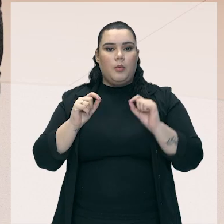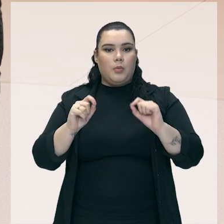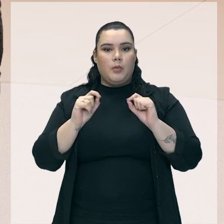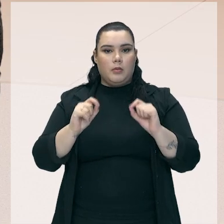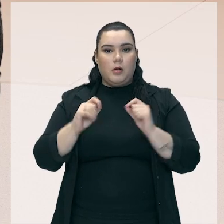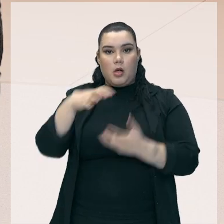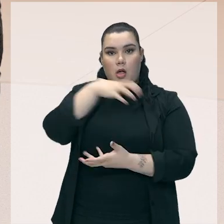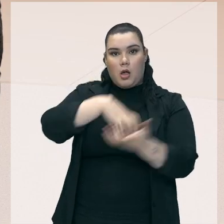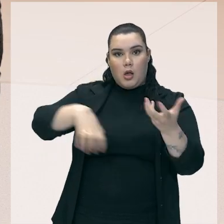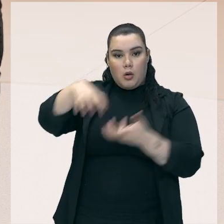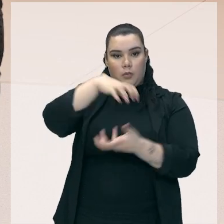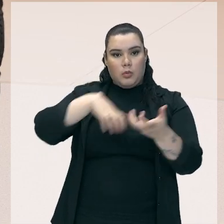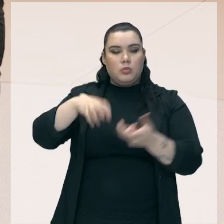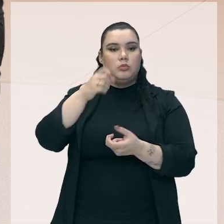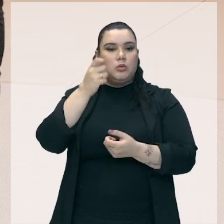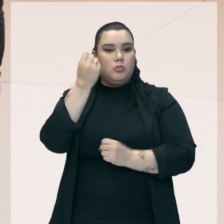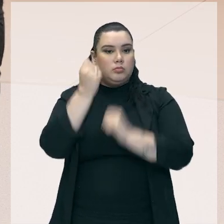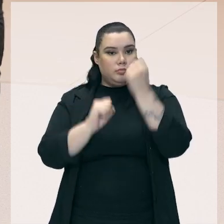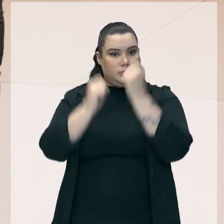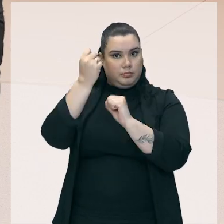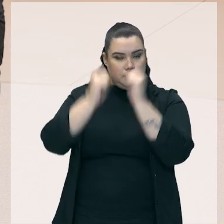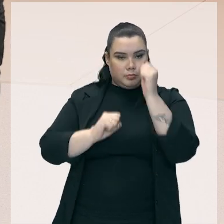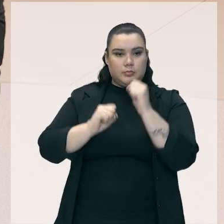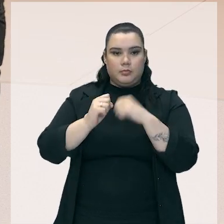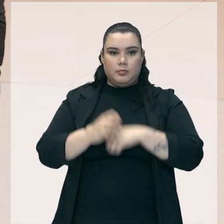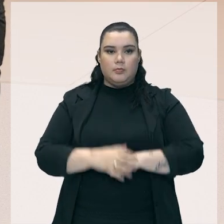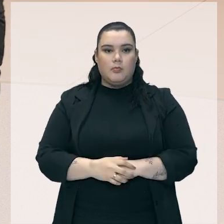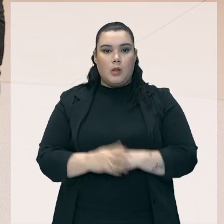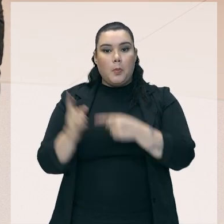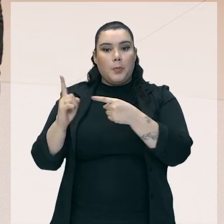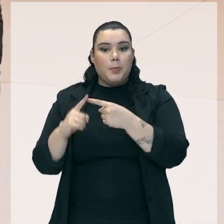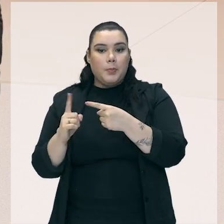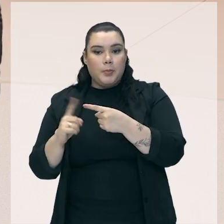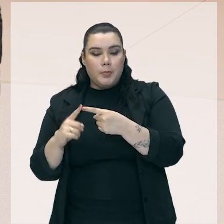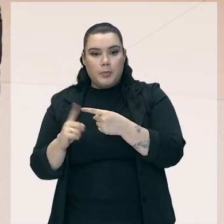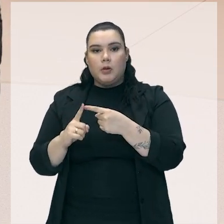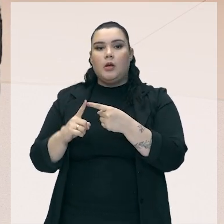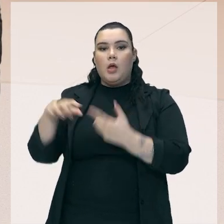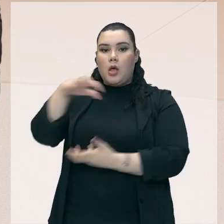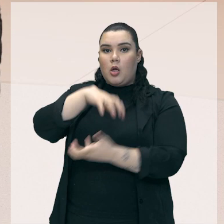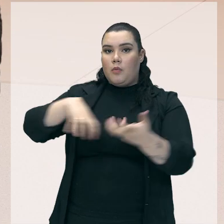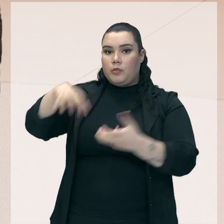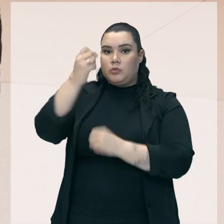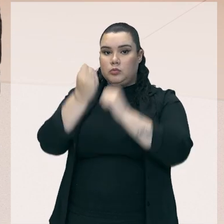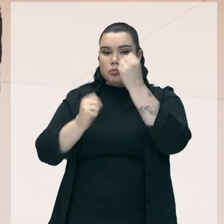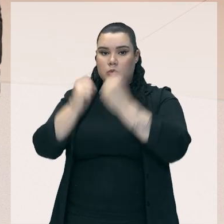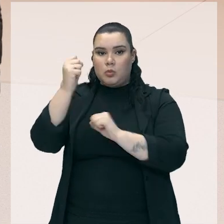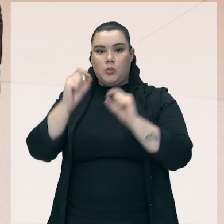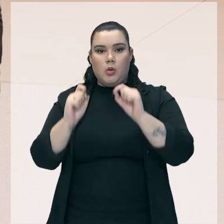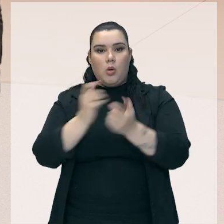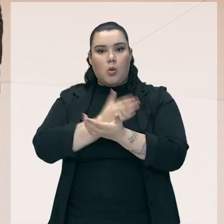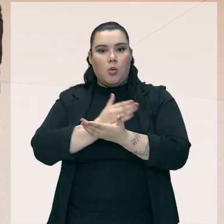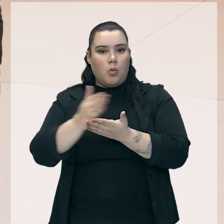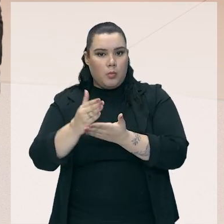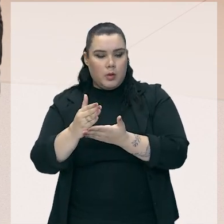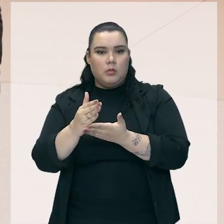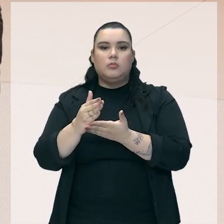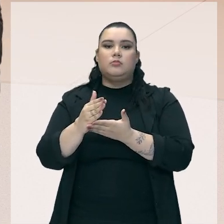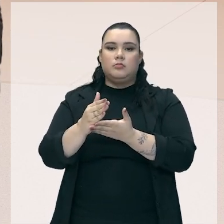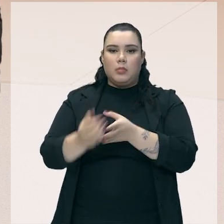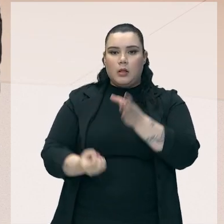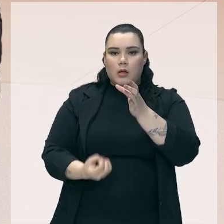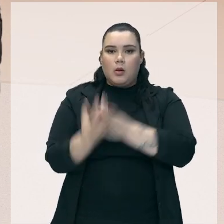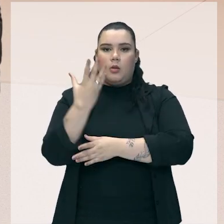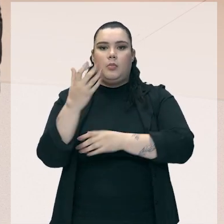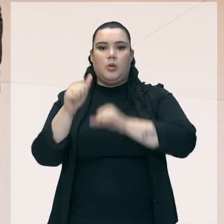revoluções industriais. E lá no primeiro ícone, a gente tem ali a primeira revolução industrial, que é o começo de tudo, quando surge a